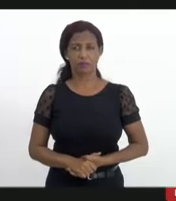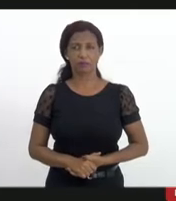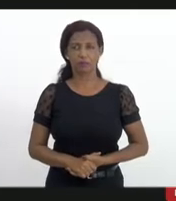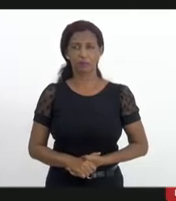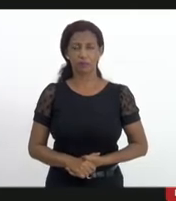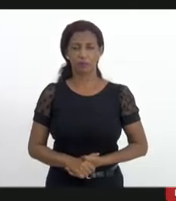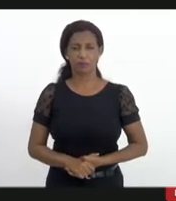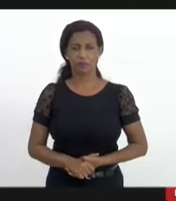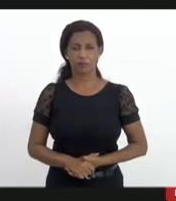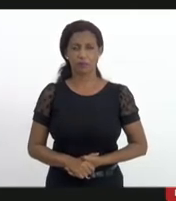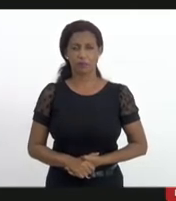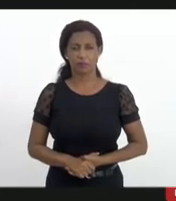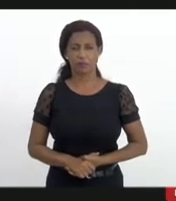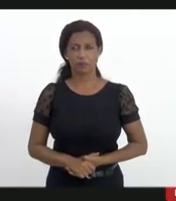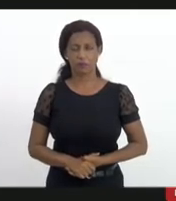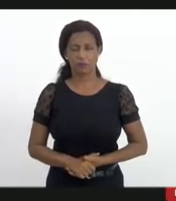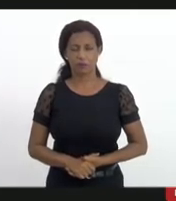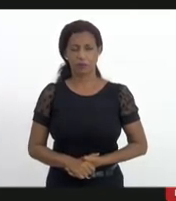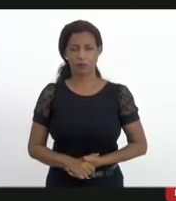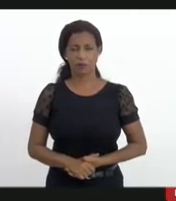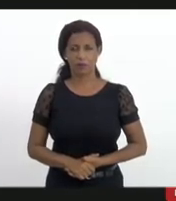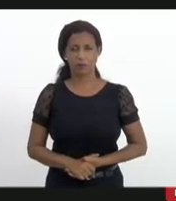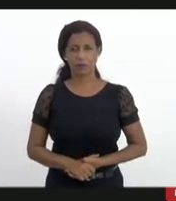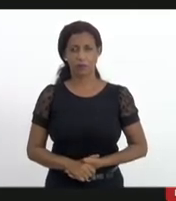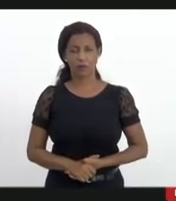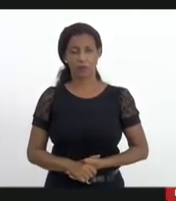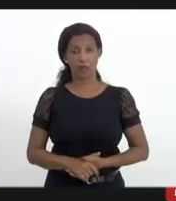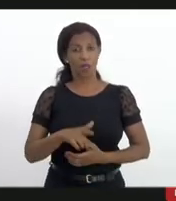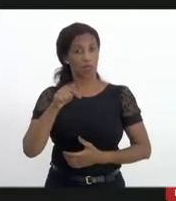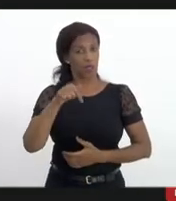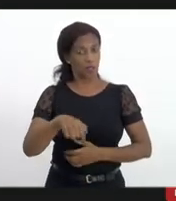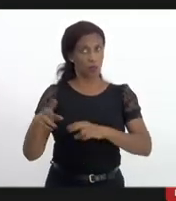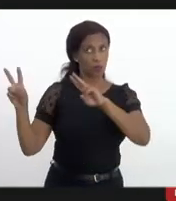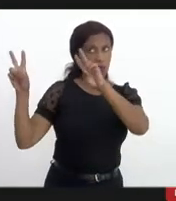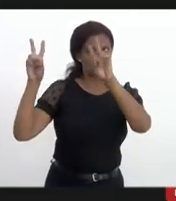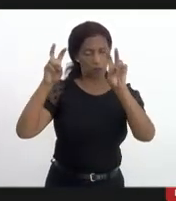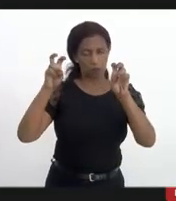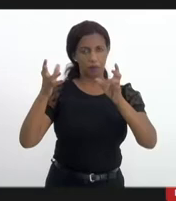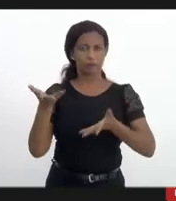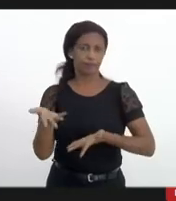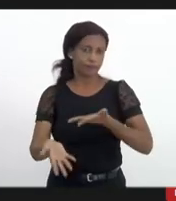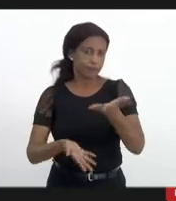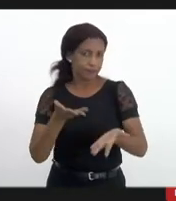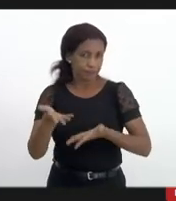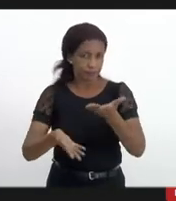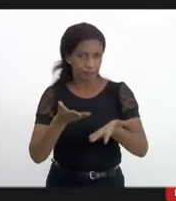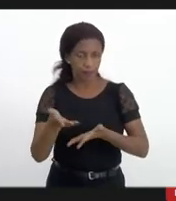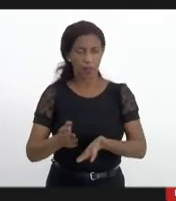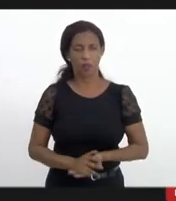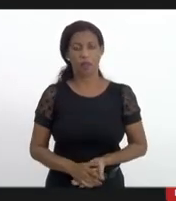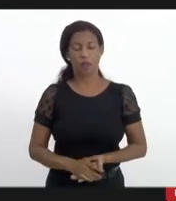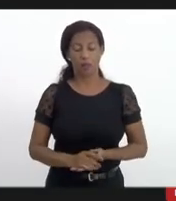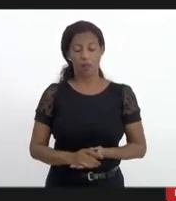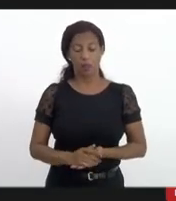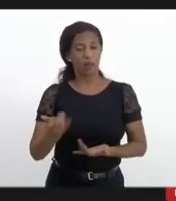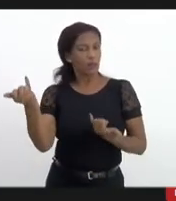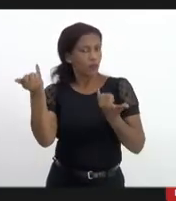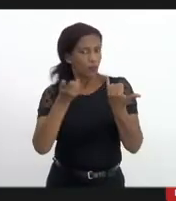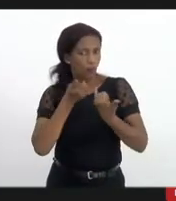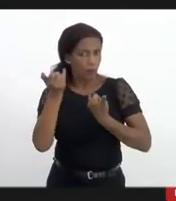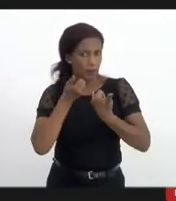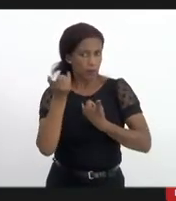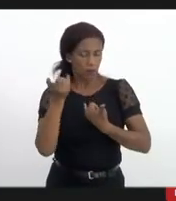caso do do fato aqui que a gente está tratando a informação que a gente teve foi que